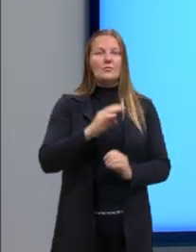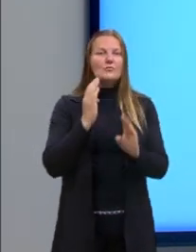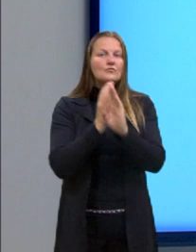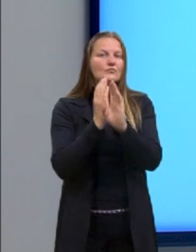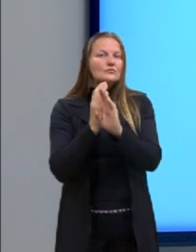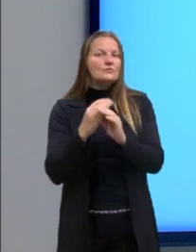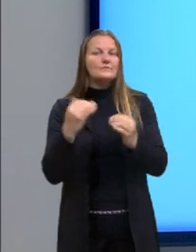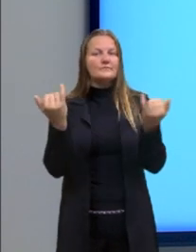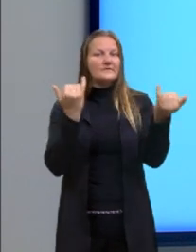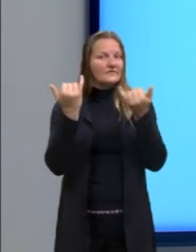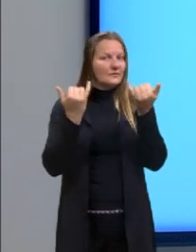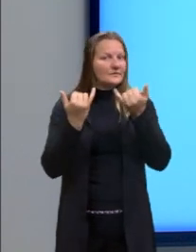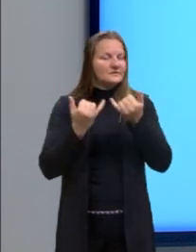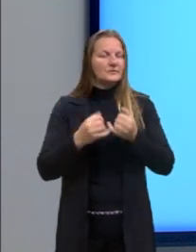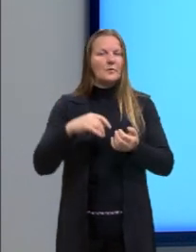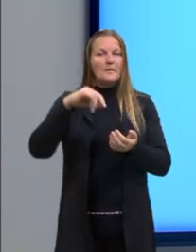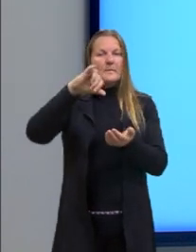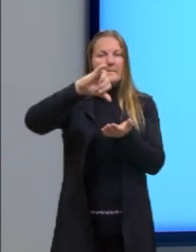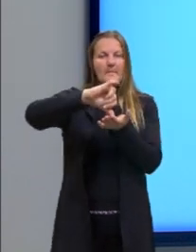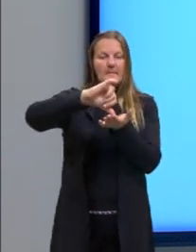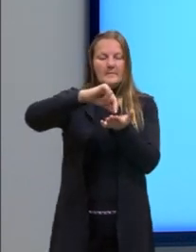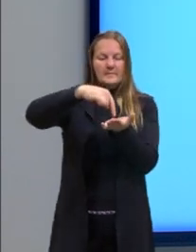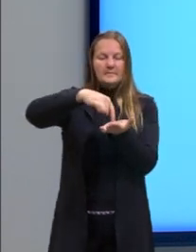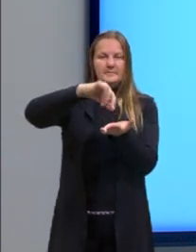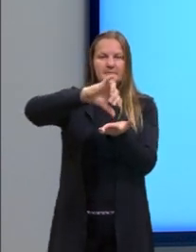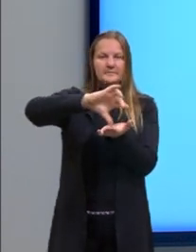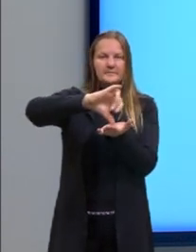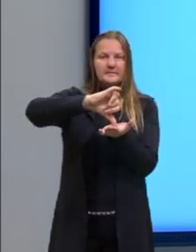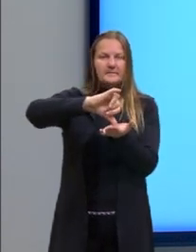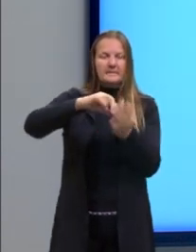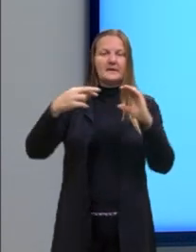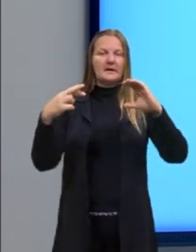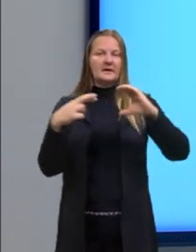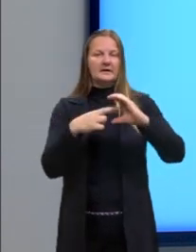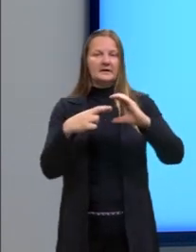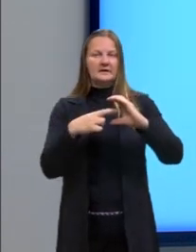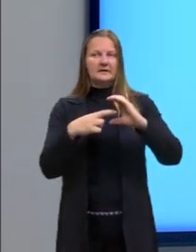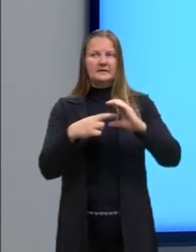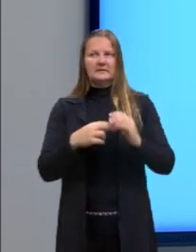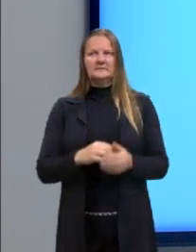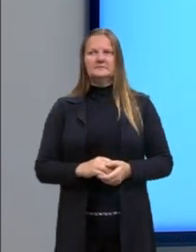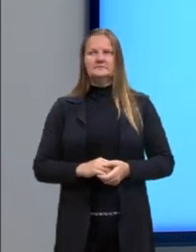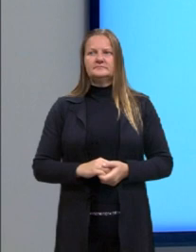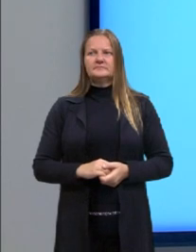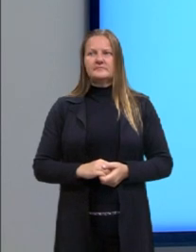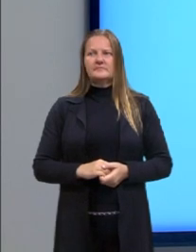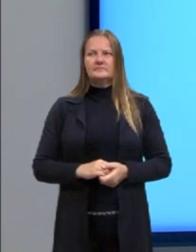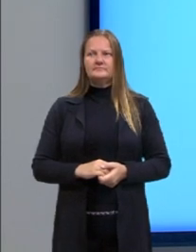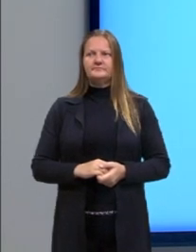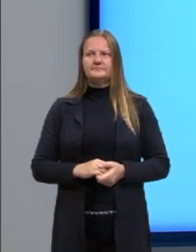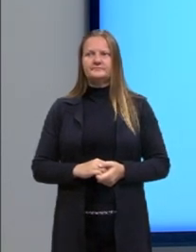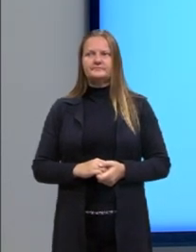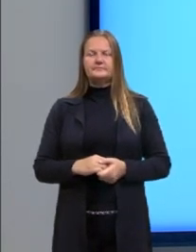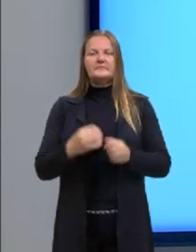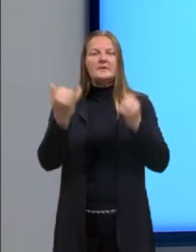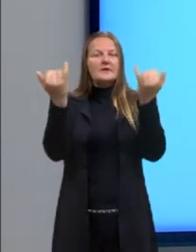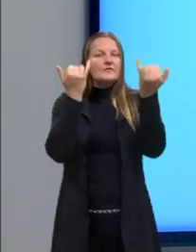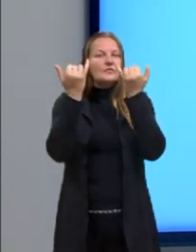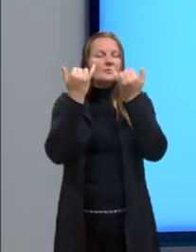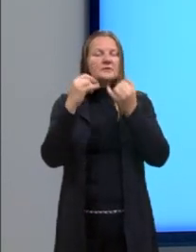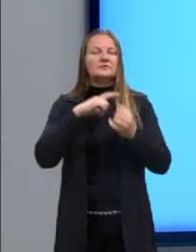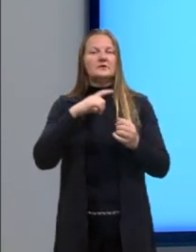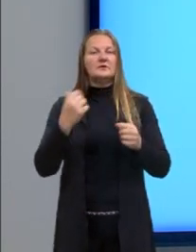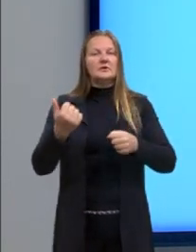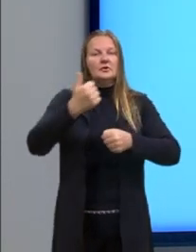vamos lá. Precisamos do ponto C e do raio, e aí nós vamos pegar essas informações que nós